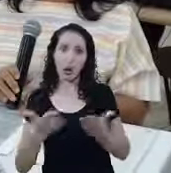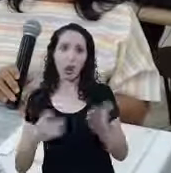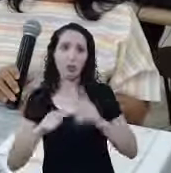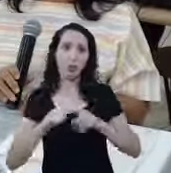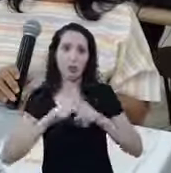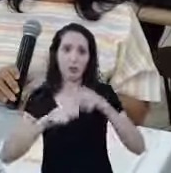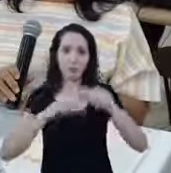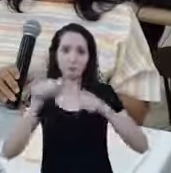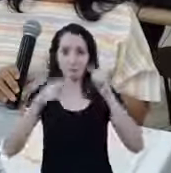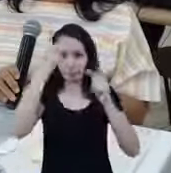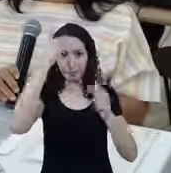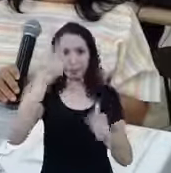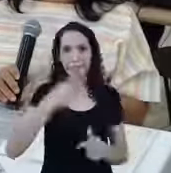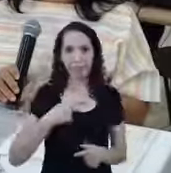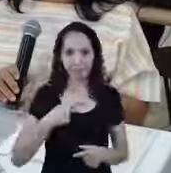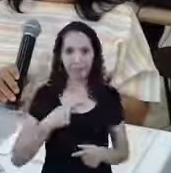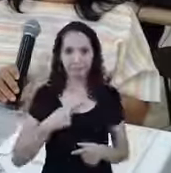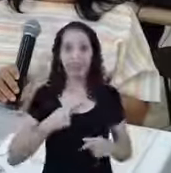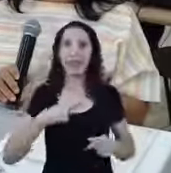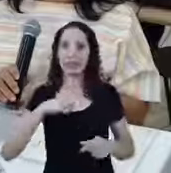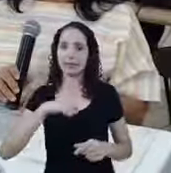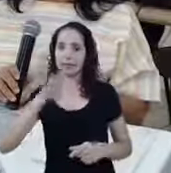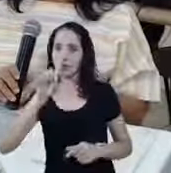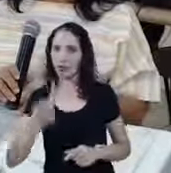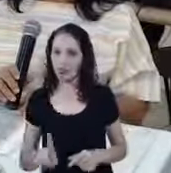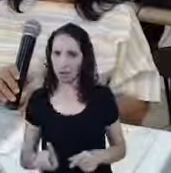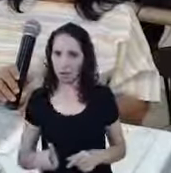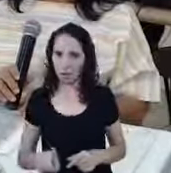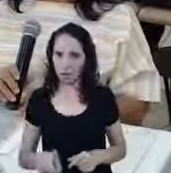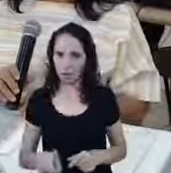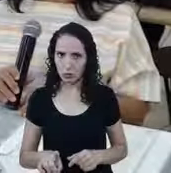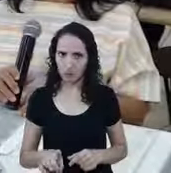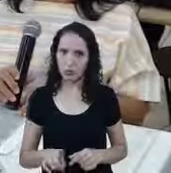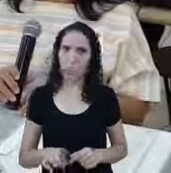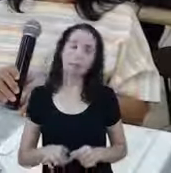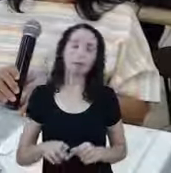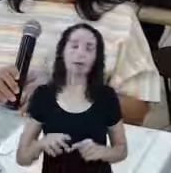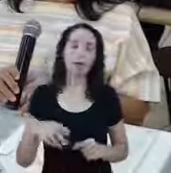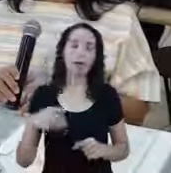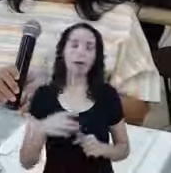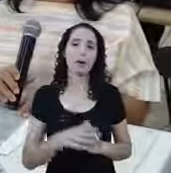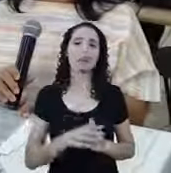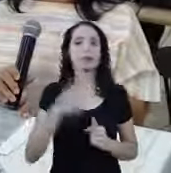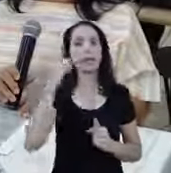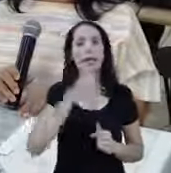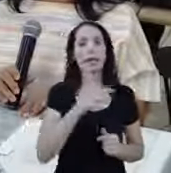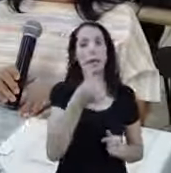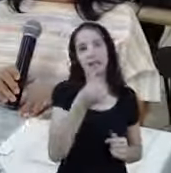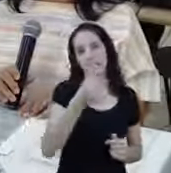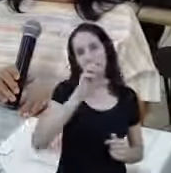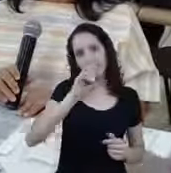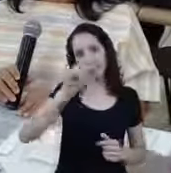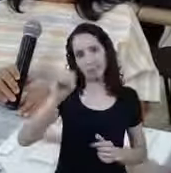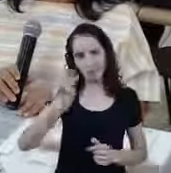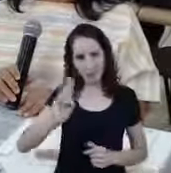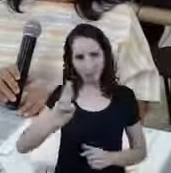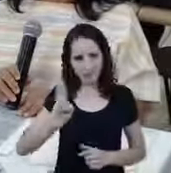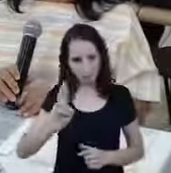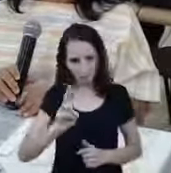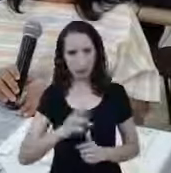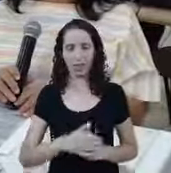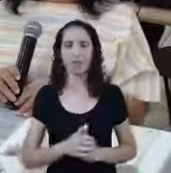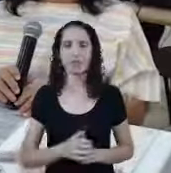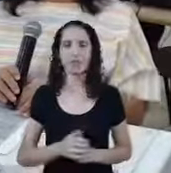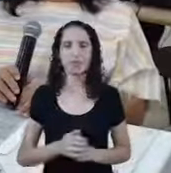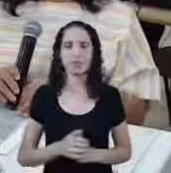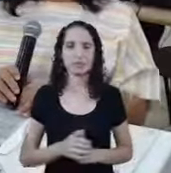ela é informal Ela tem o direito Não vai ter o direito Aos 1.200 Porque ela vive Em uma família Que não é monoparental Desde